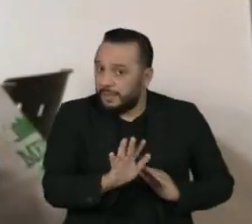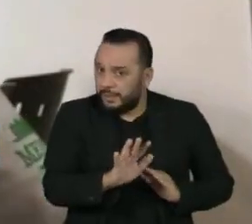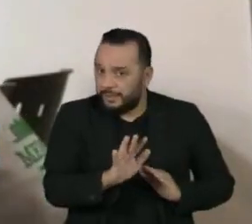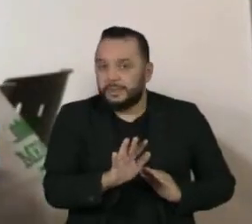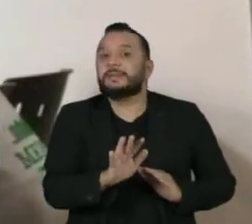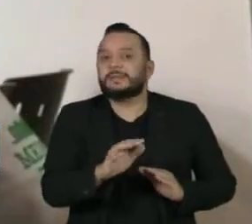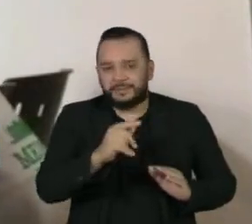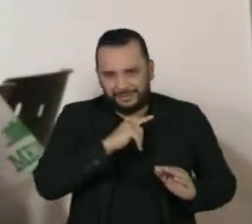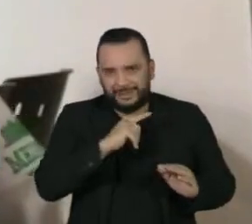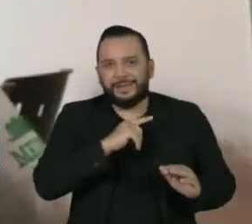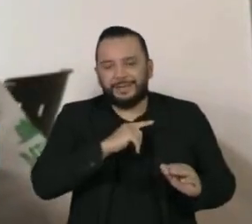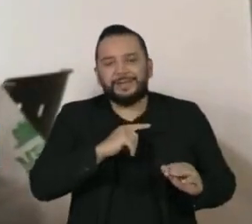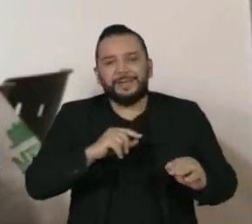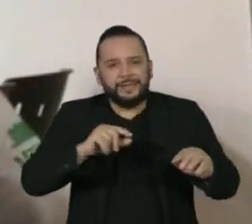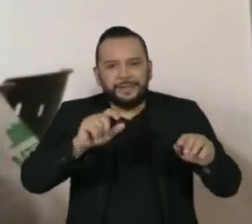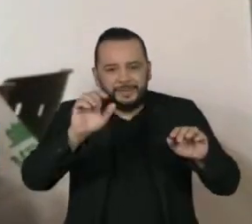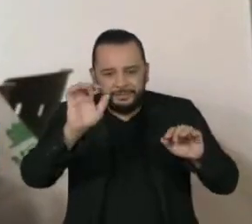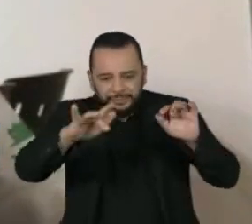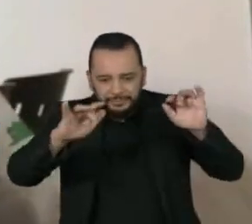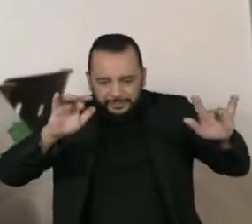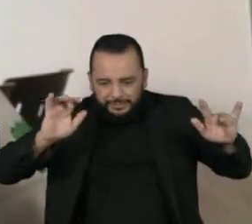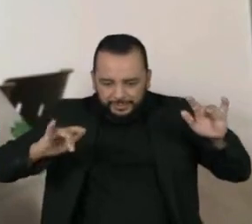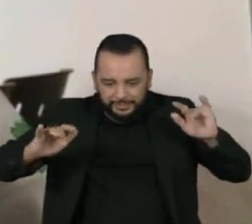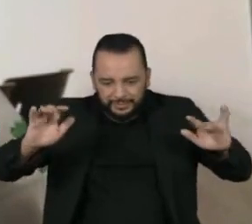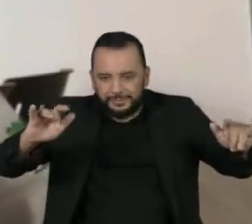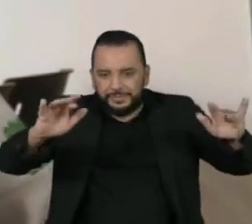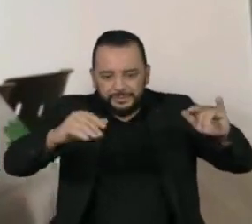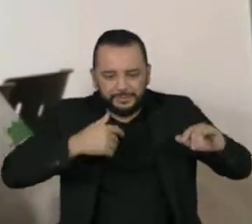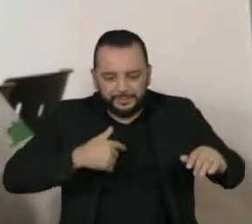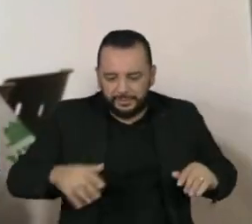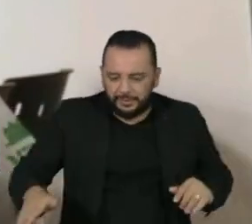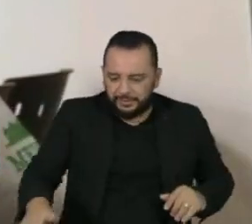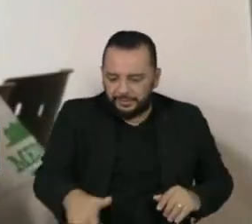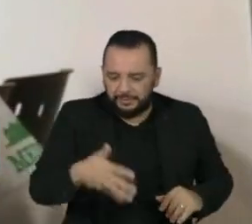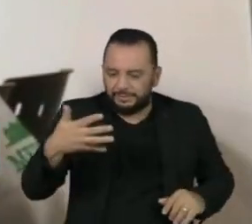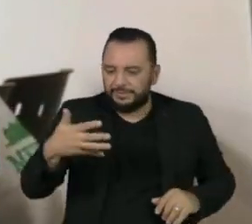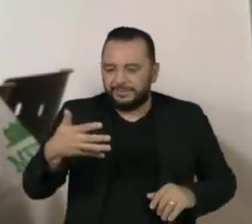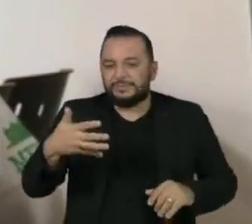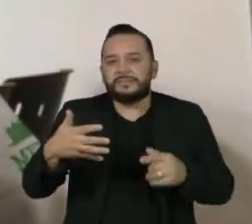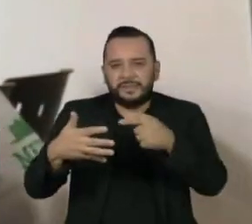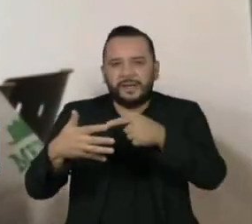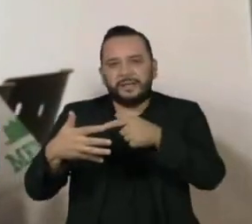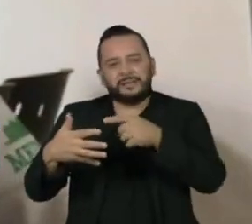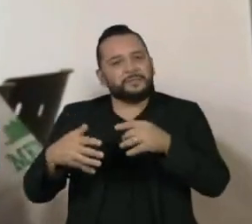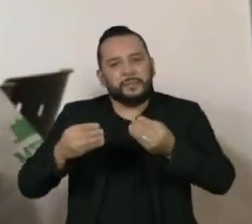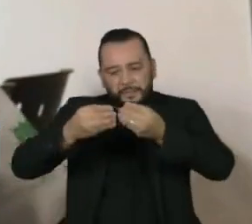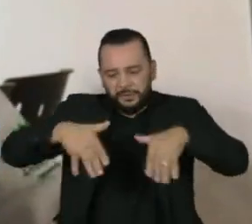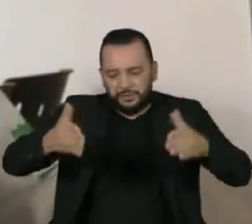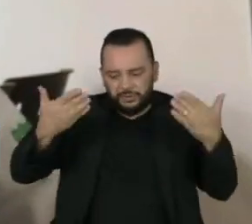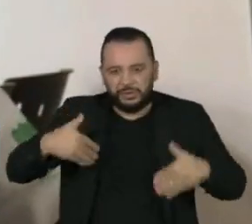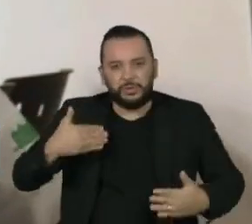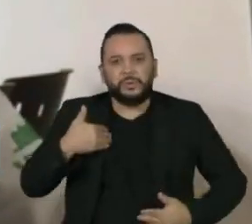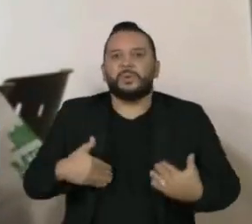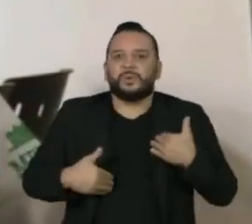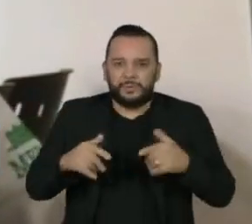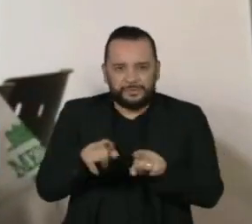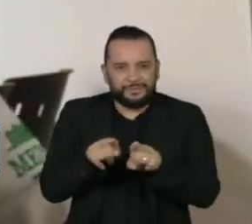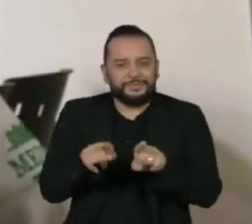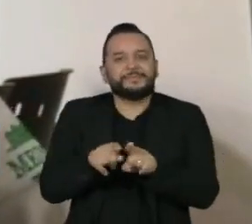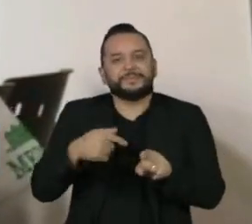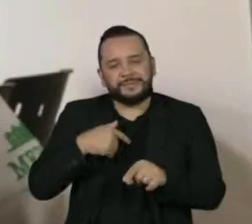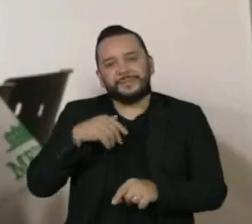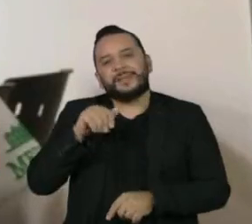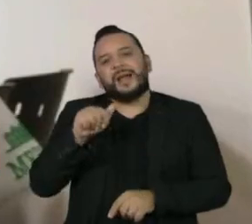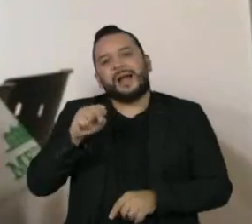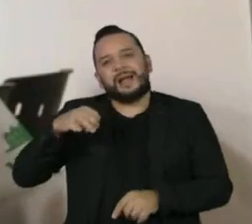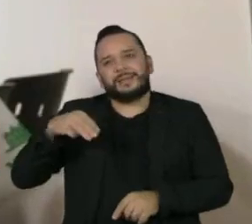ficam no ambiente, eles estão em todo o ambiente da casa, quando nós temos um animal em casa. Infecções virais, sempre que